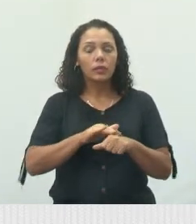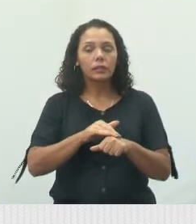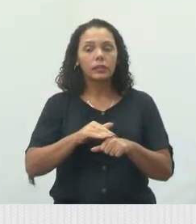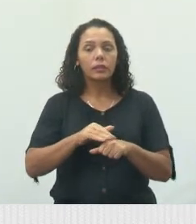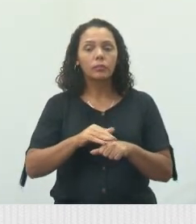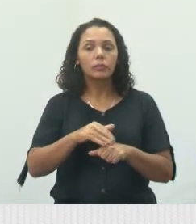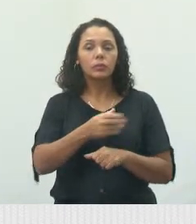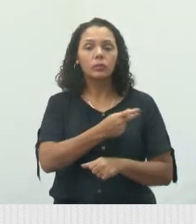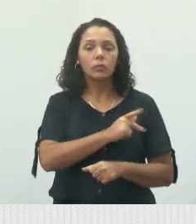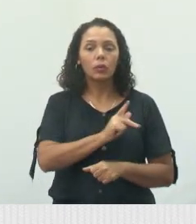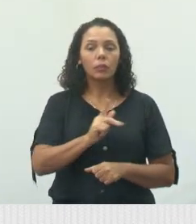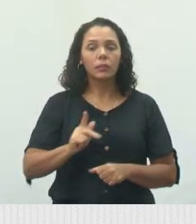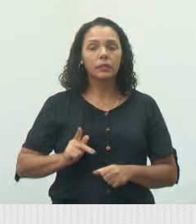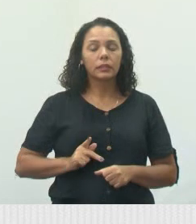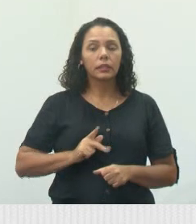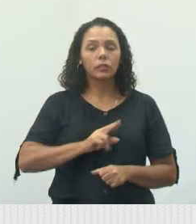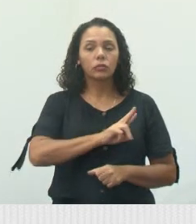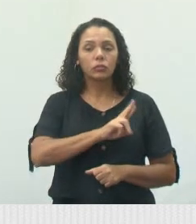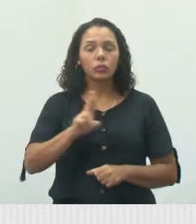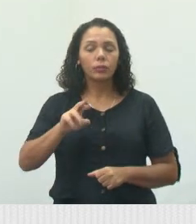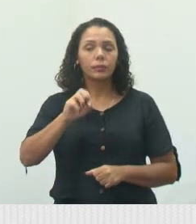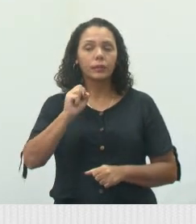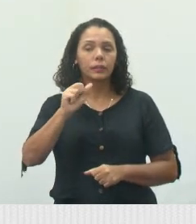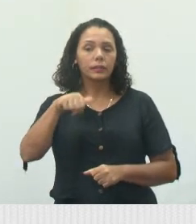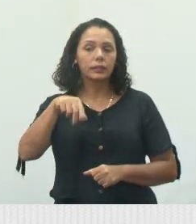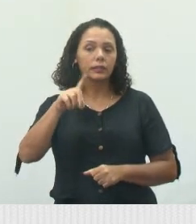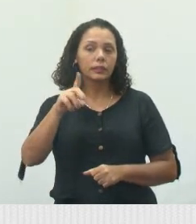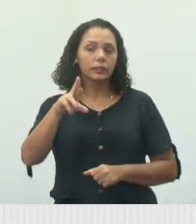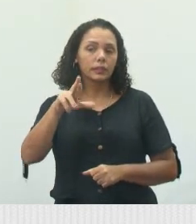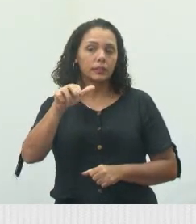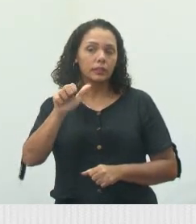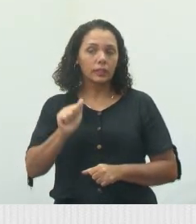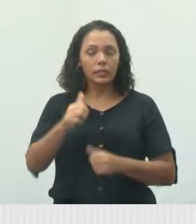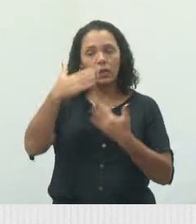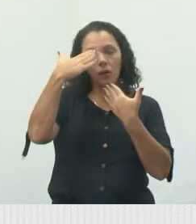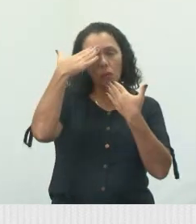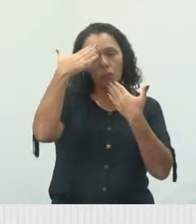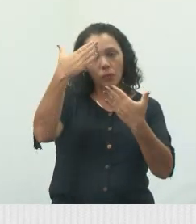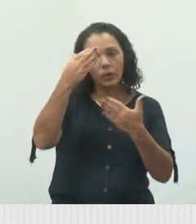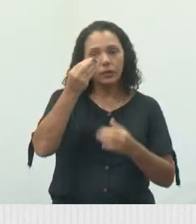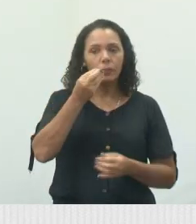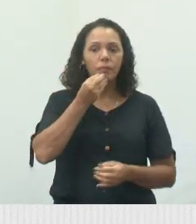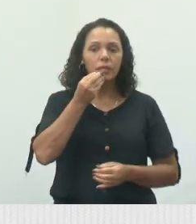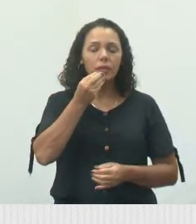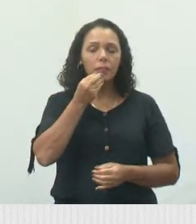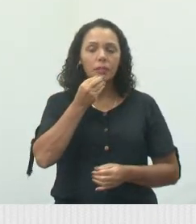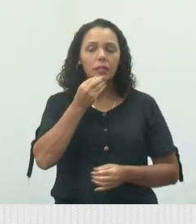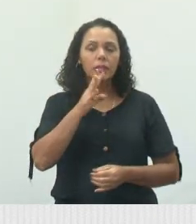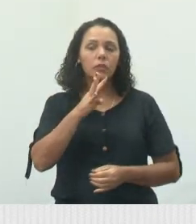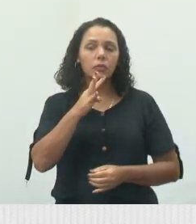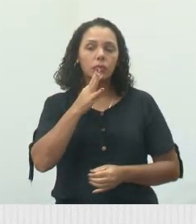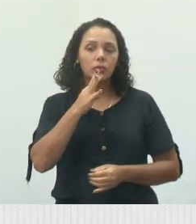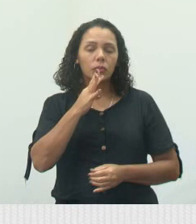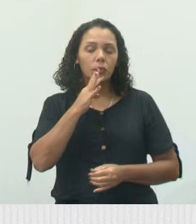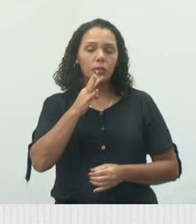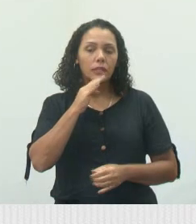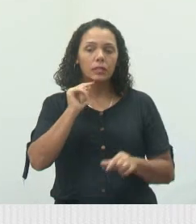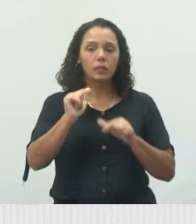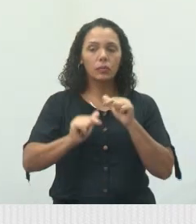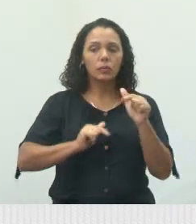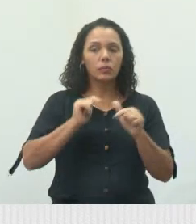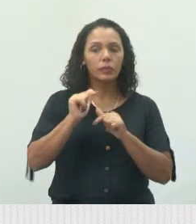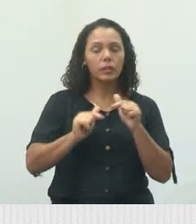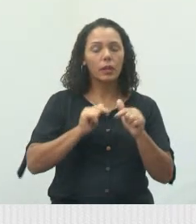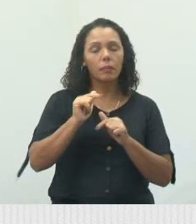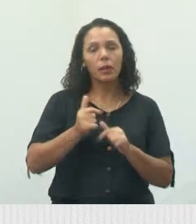Sandra. Então, Sandra, nosso agradecimento pela oportunidade de conhecer um trabalho que